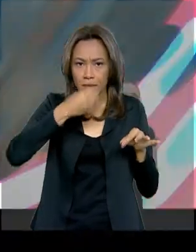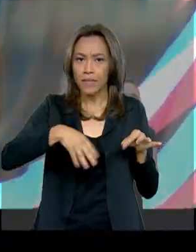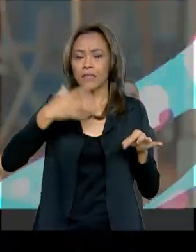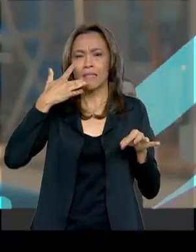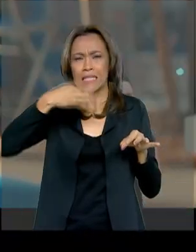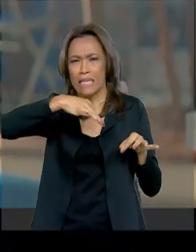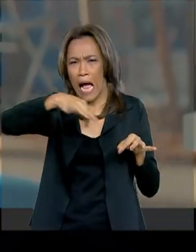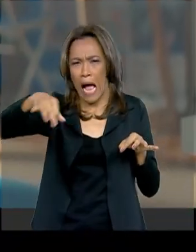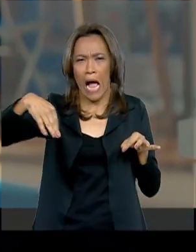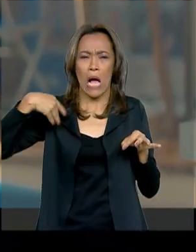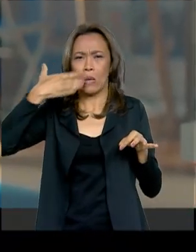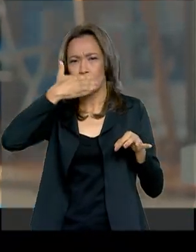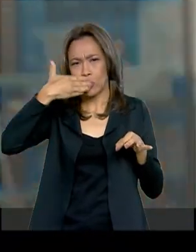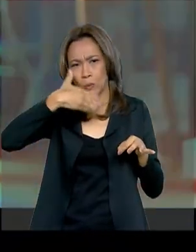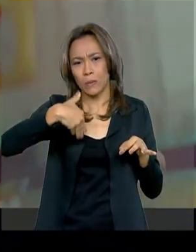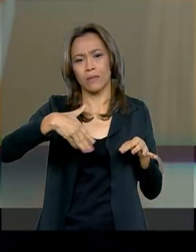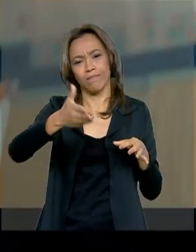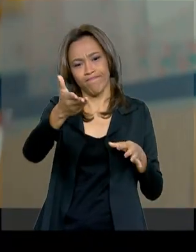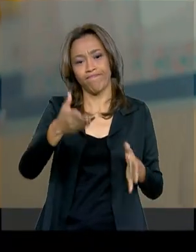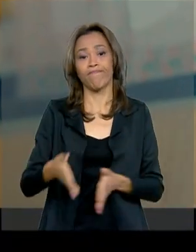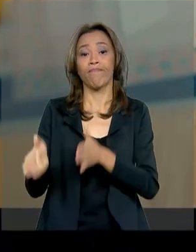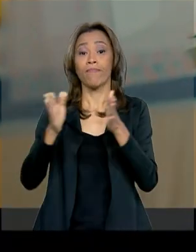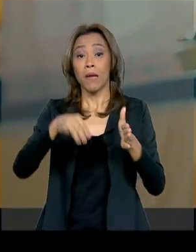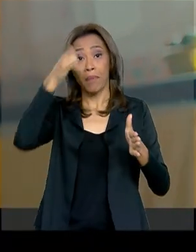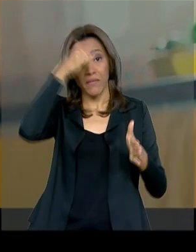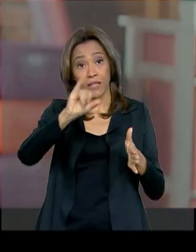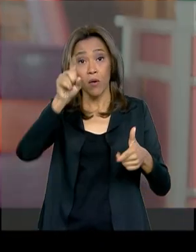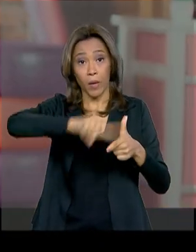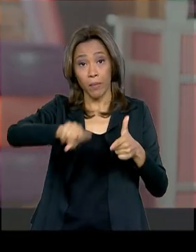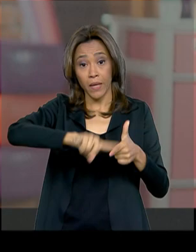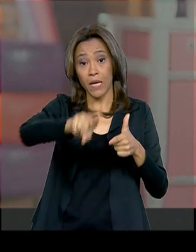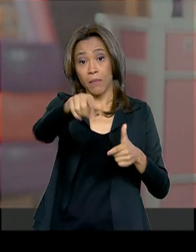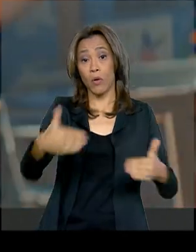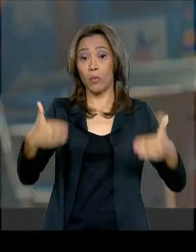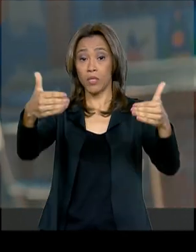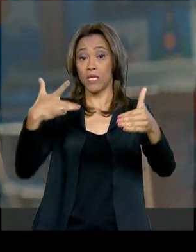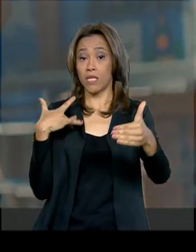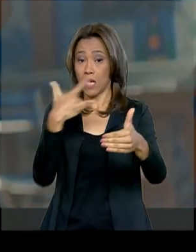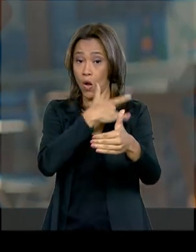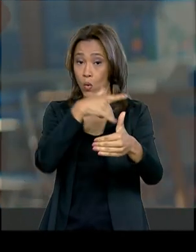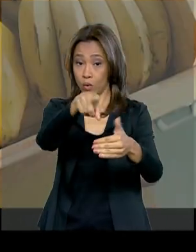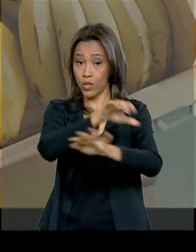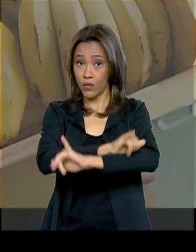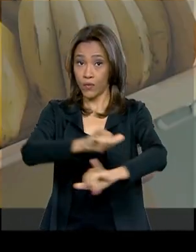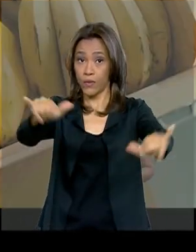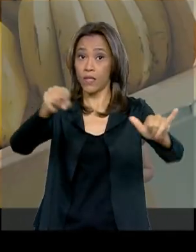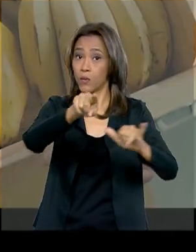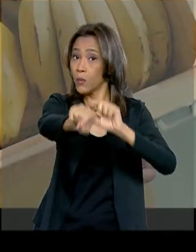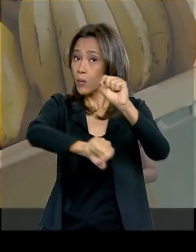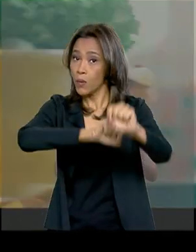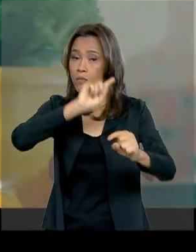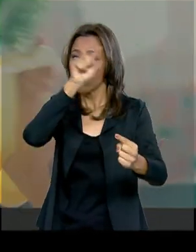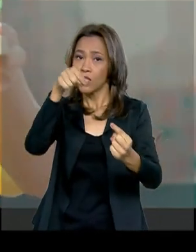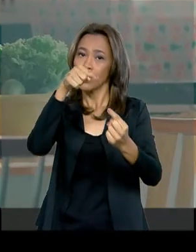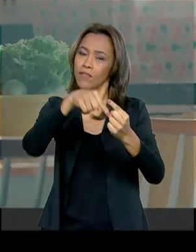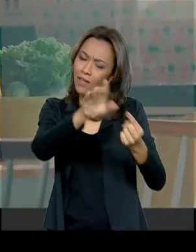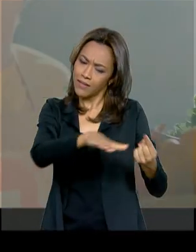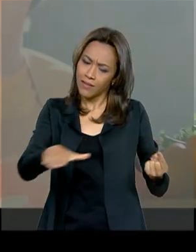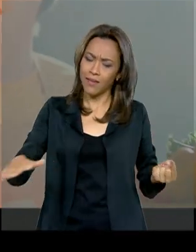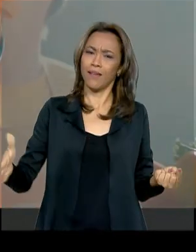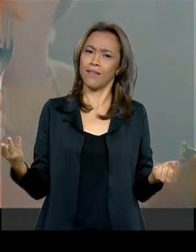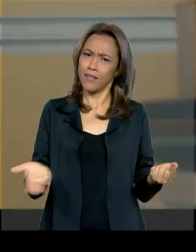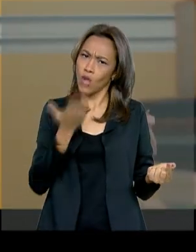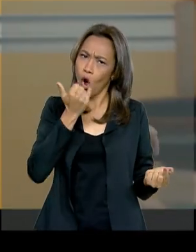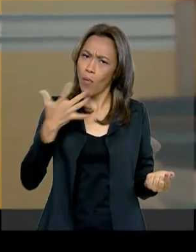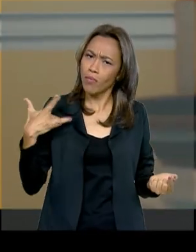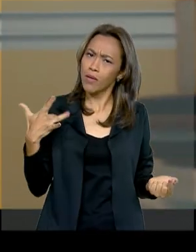açúcar. Para enfrentar o problema, o Ministério da Saúde lançou uma campanha nacional. O objetivo é fazer com que os menores comam